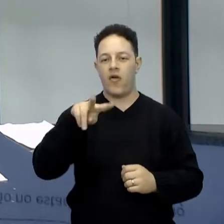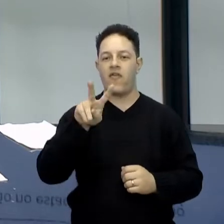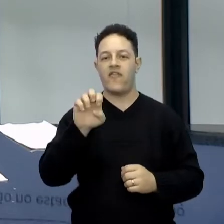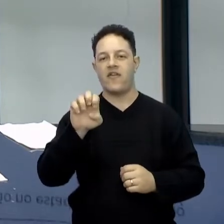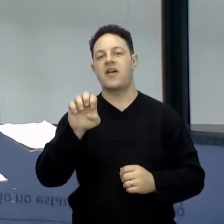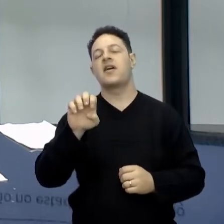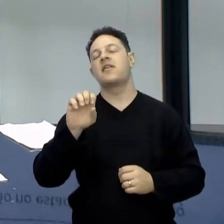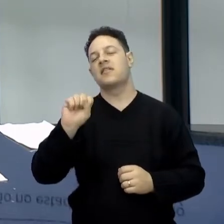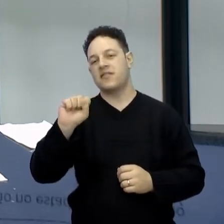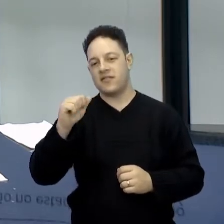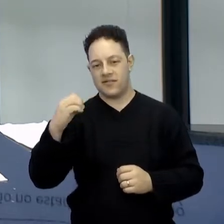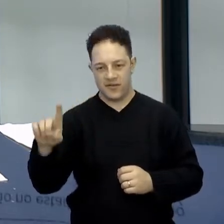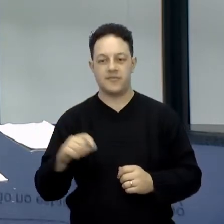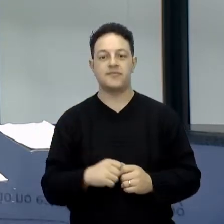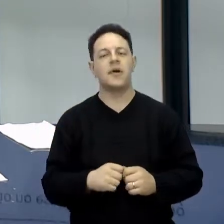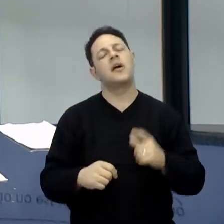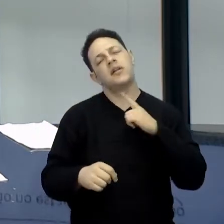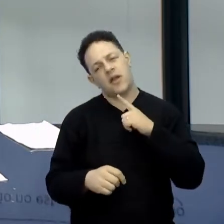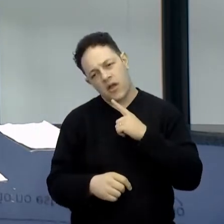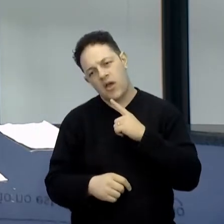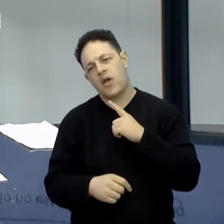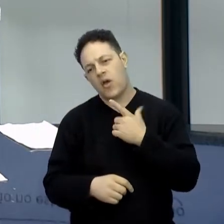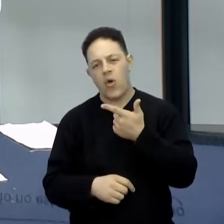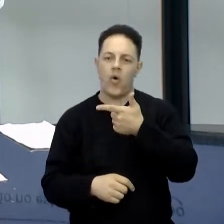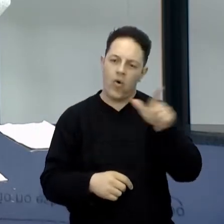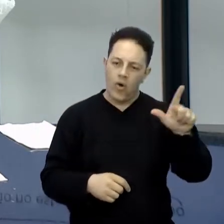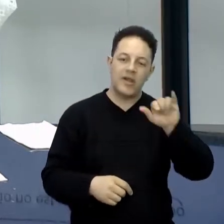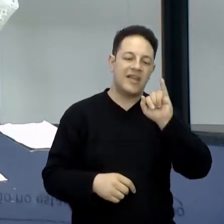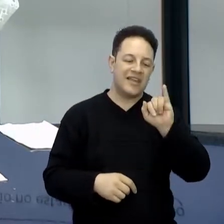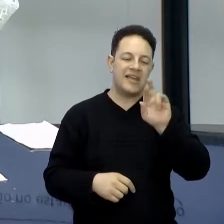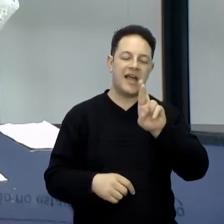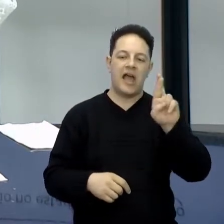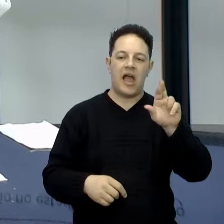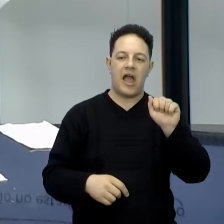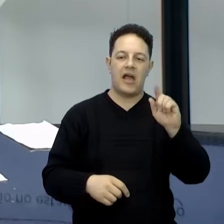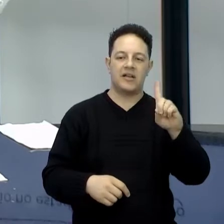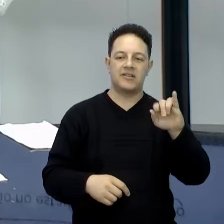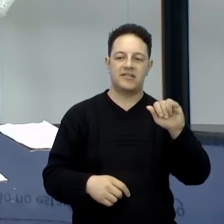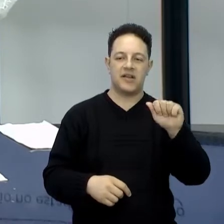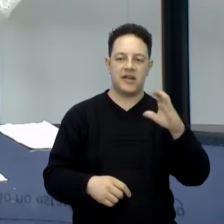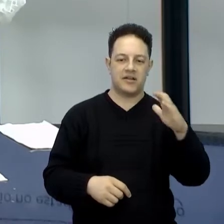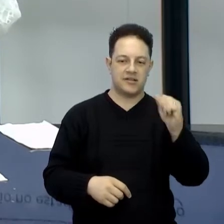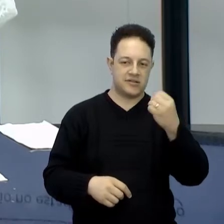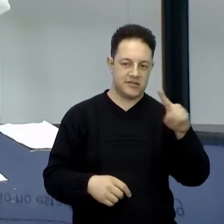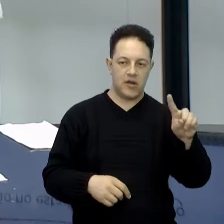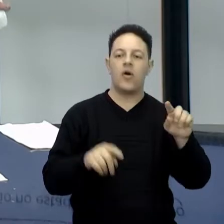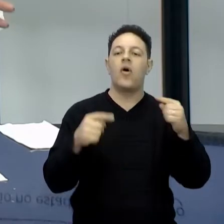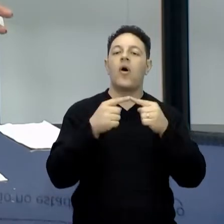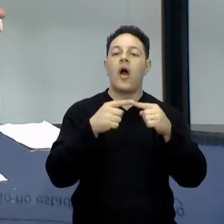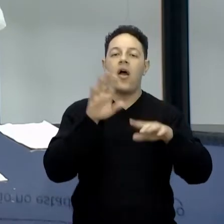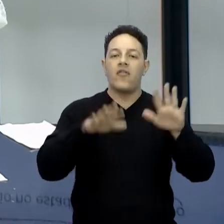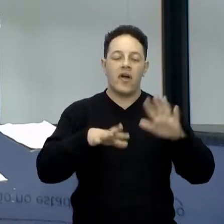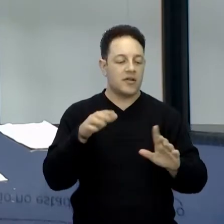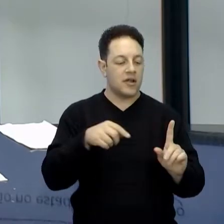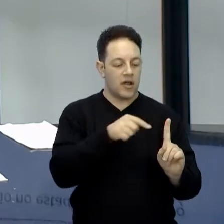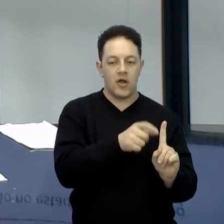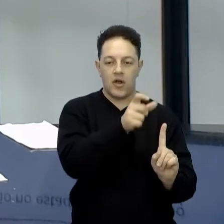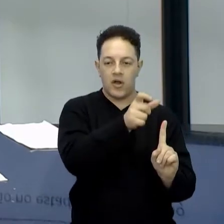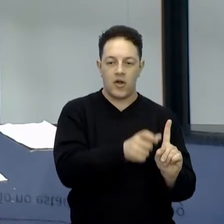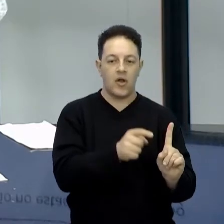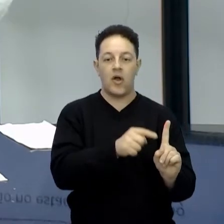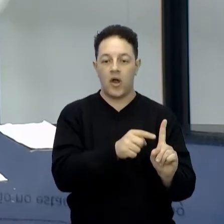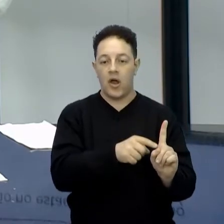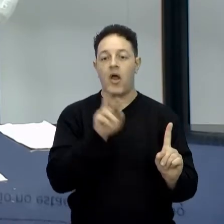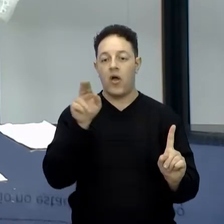e com os líquidos, tá? Tem um outro processo que é a irradiação, que é quando o corpo não precisa de matéria. Por exemplo,